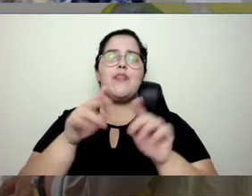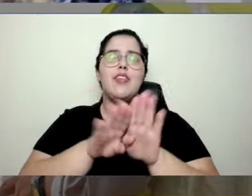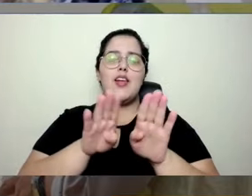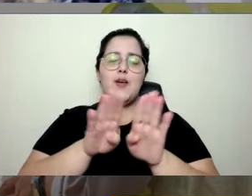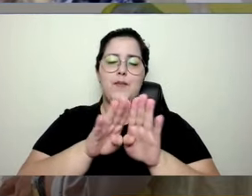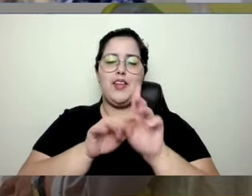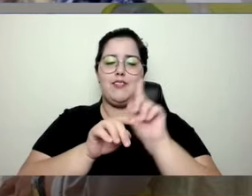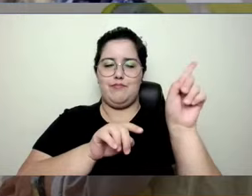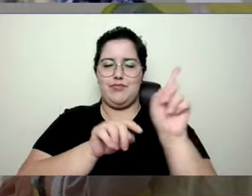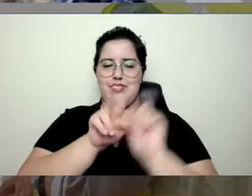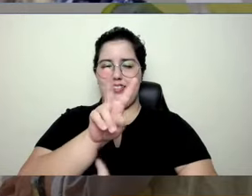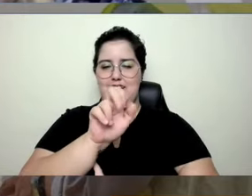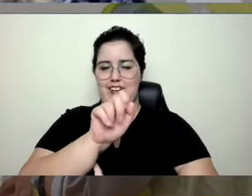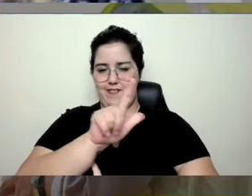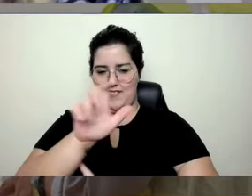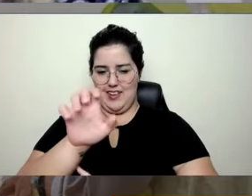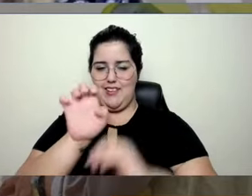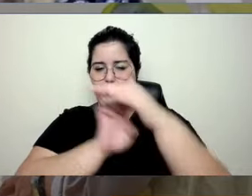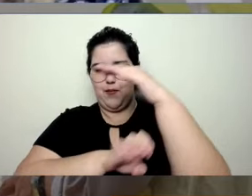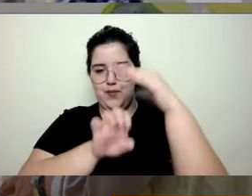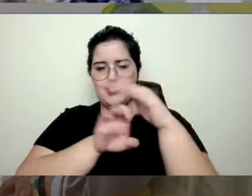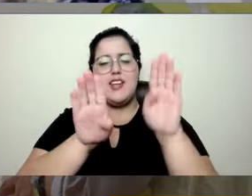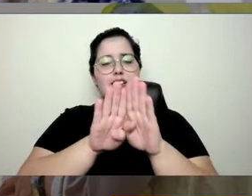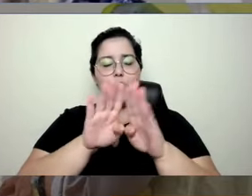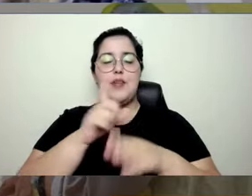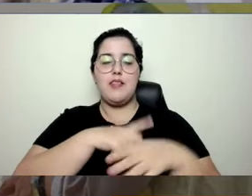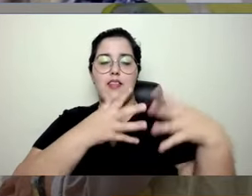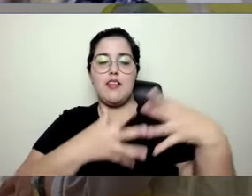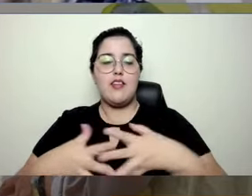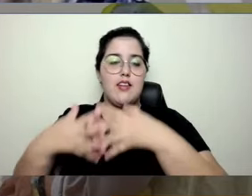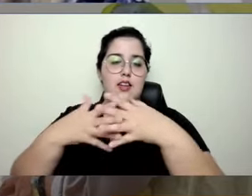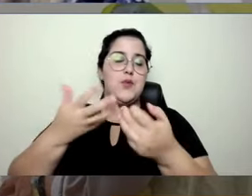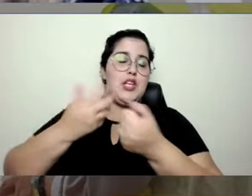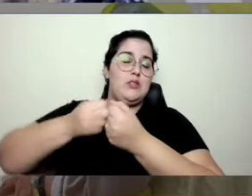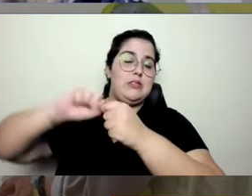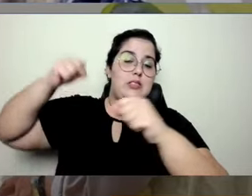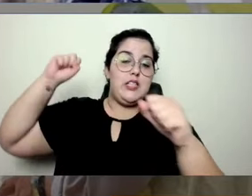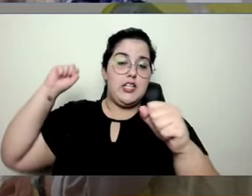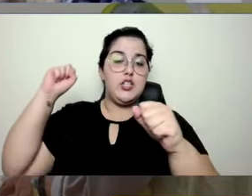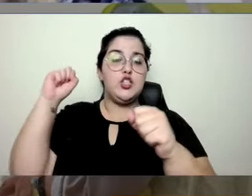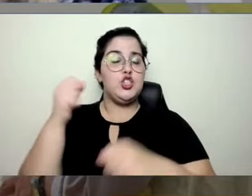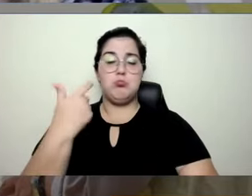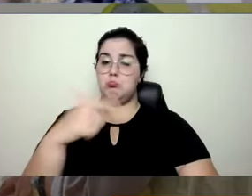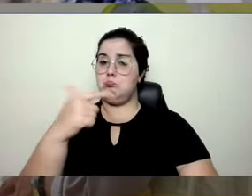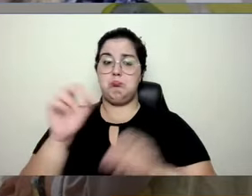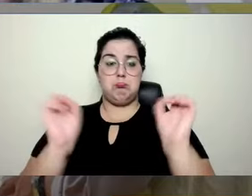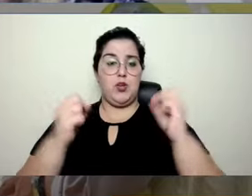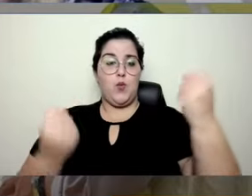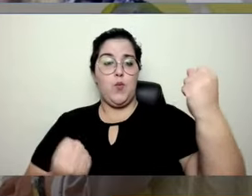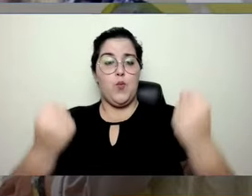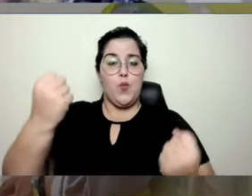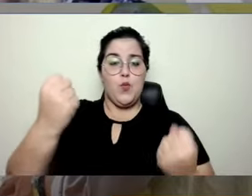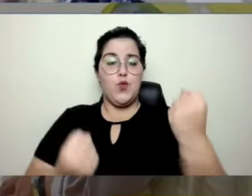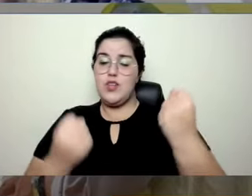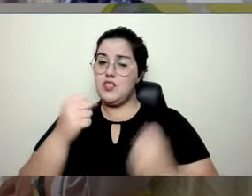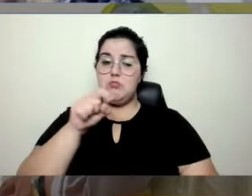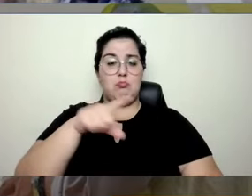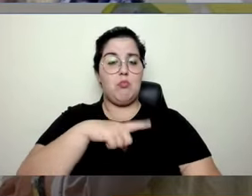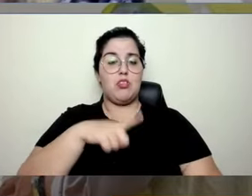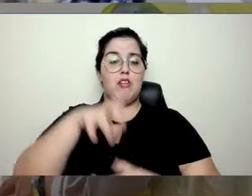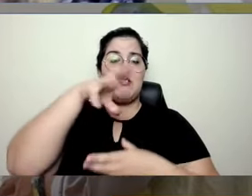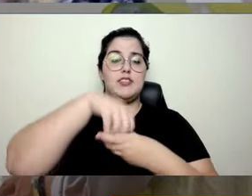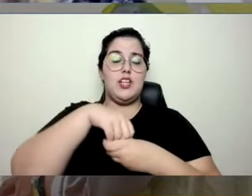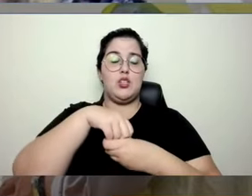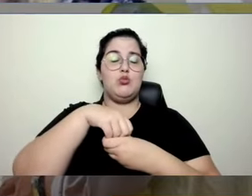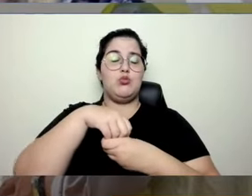lá, o pessoal já está operando aqueles caminhões gigantões sem um motorista. O cara está, às vezes, a mil, mil e